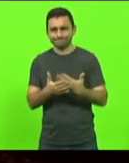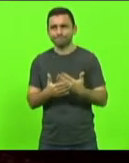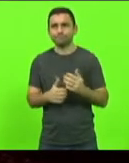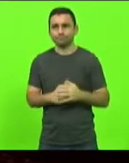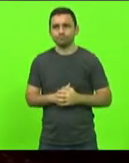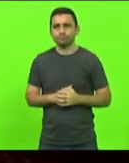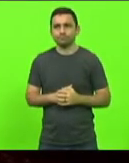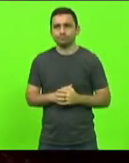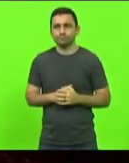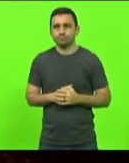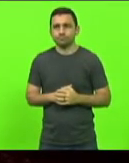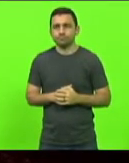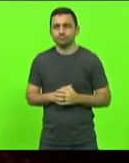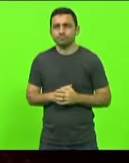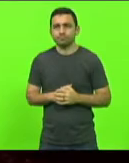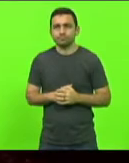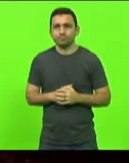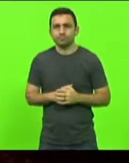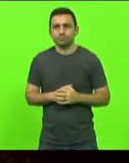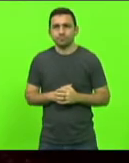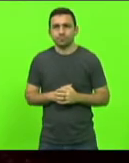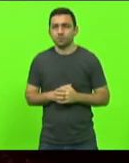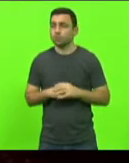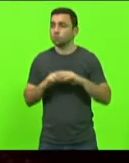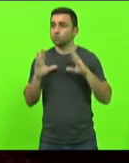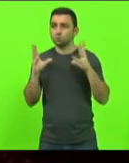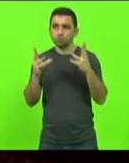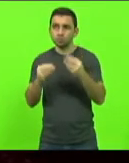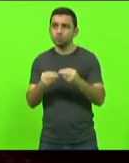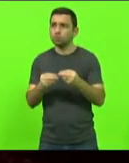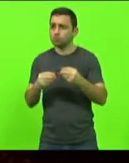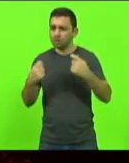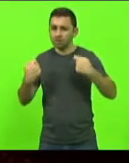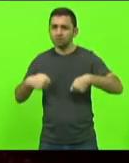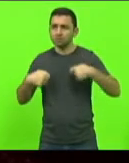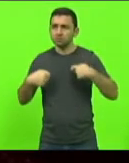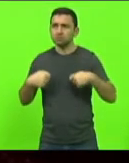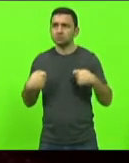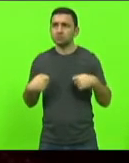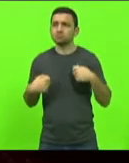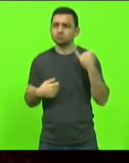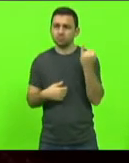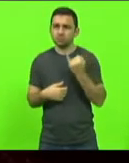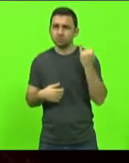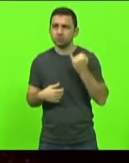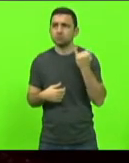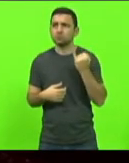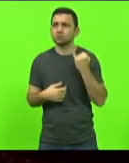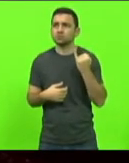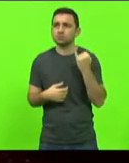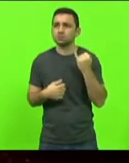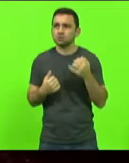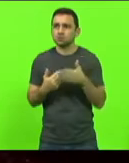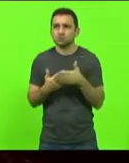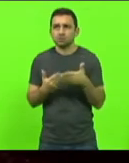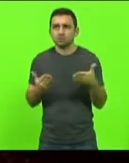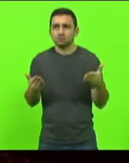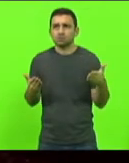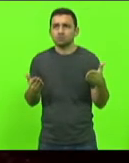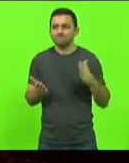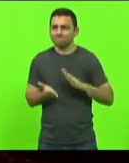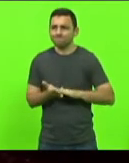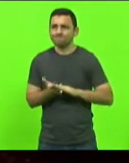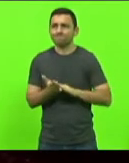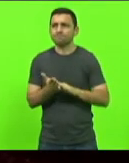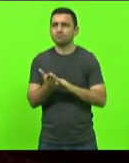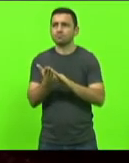E são todos merecedores de homenagens